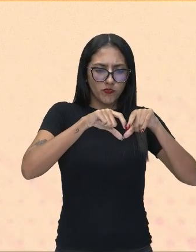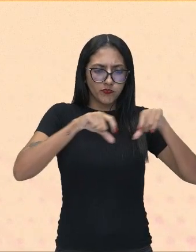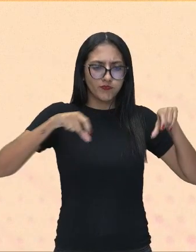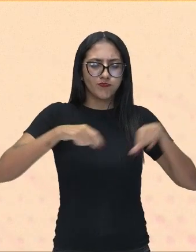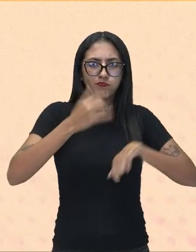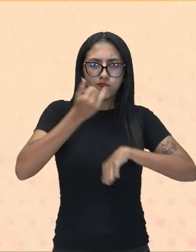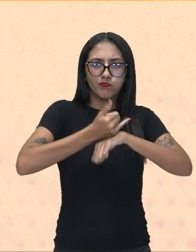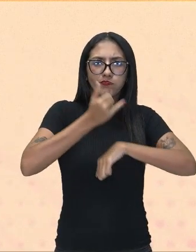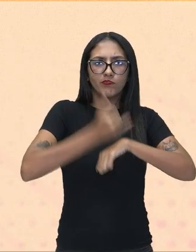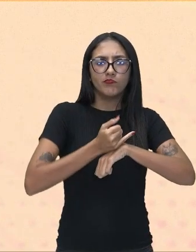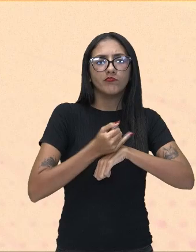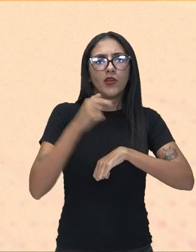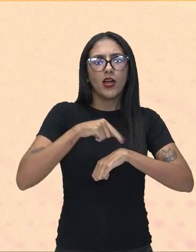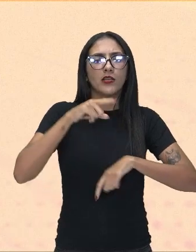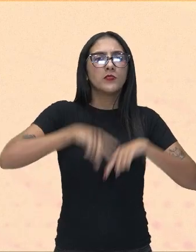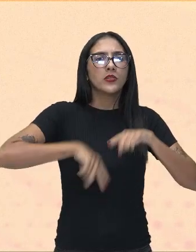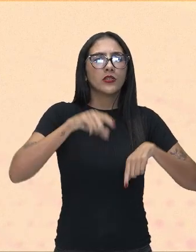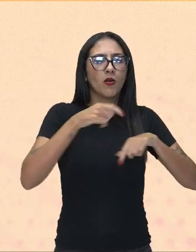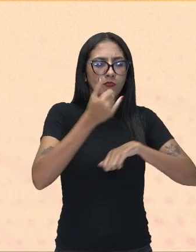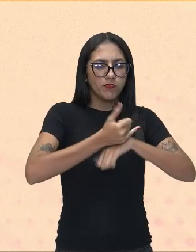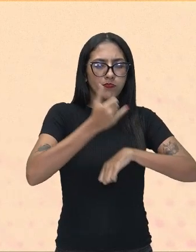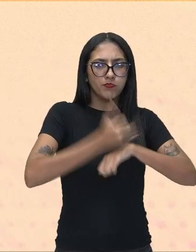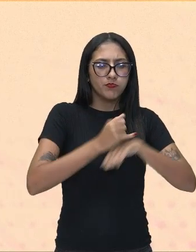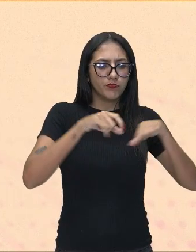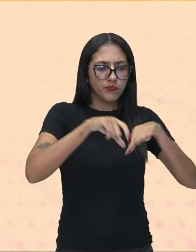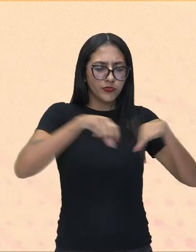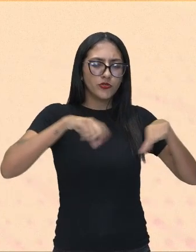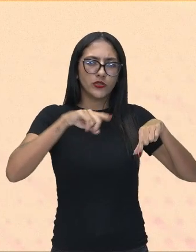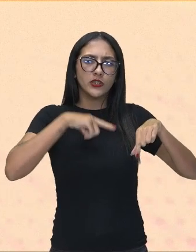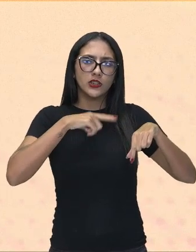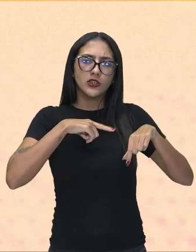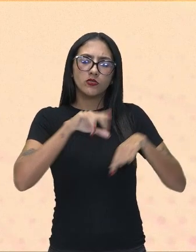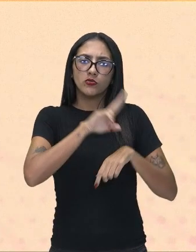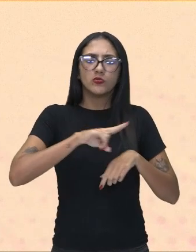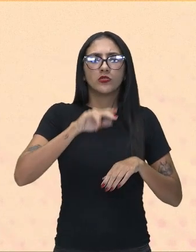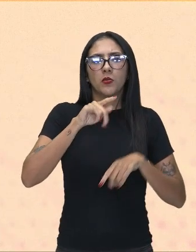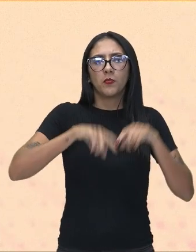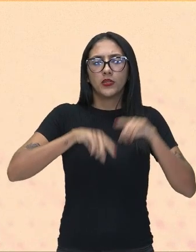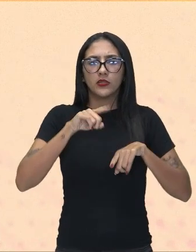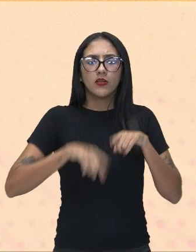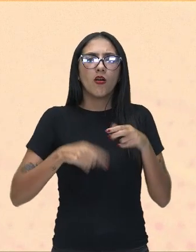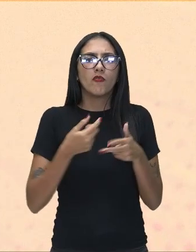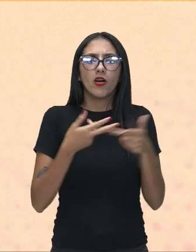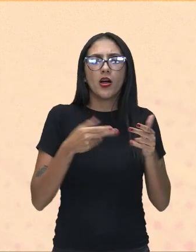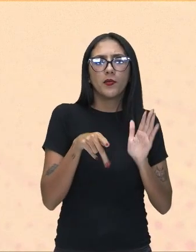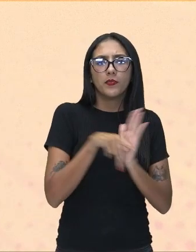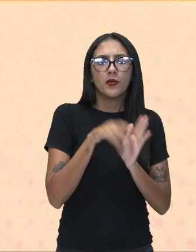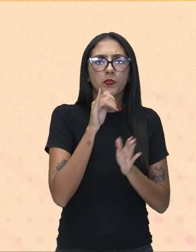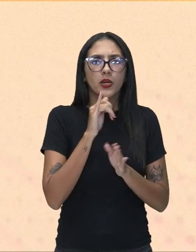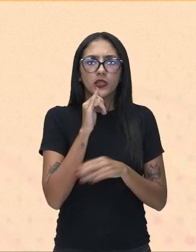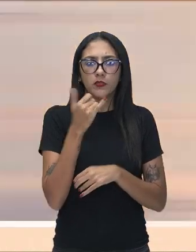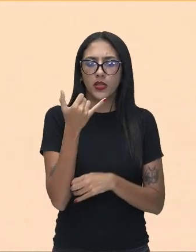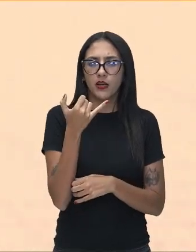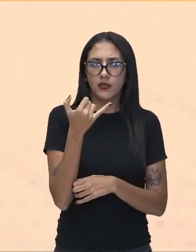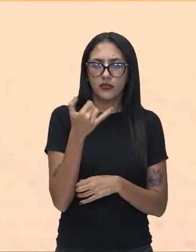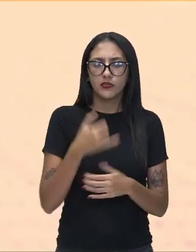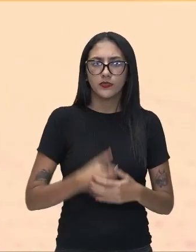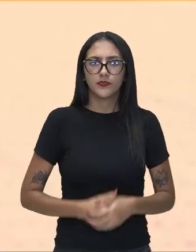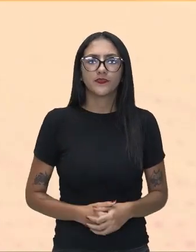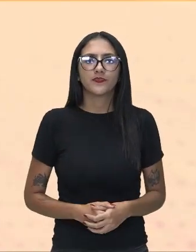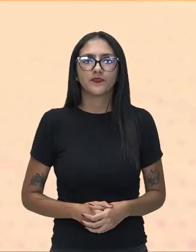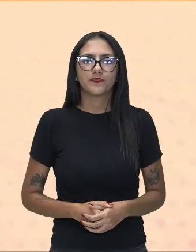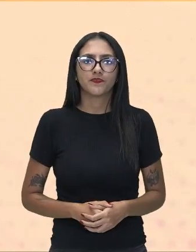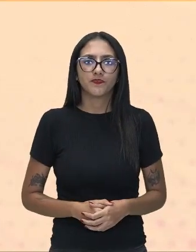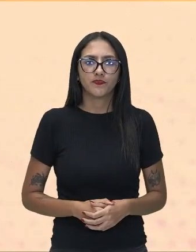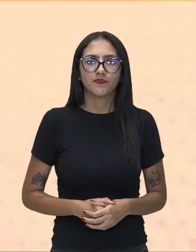aço, por sua vez, será utilizado na fabricação das partes metálicas da caneta, como a ponta e a mola. Em